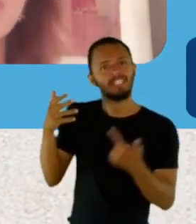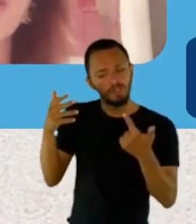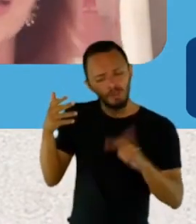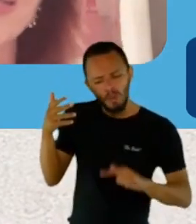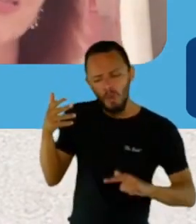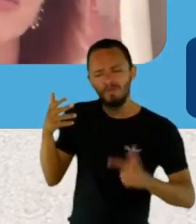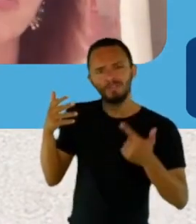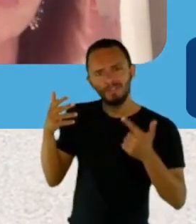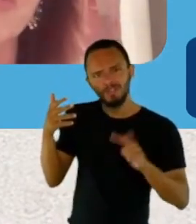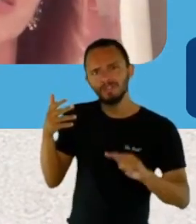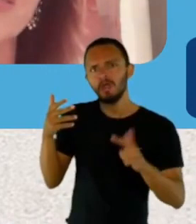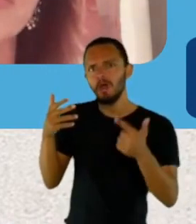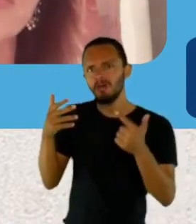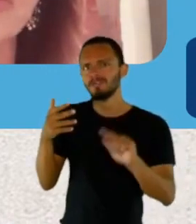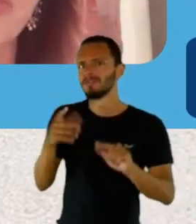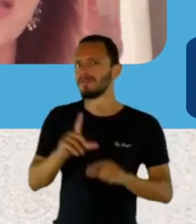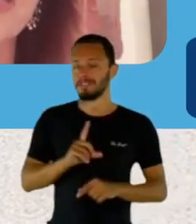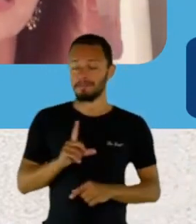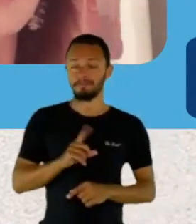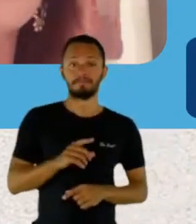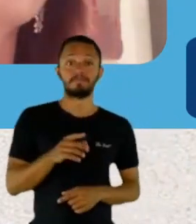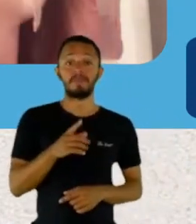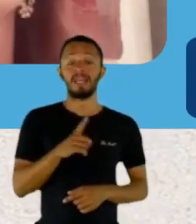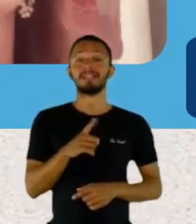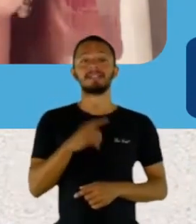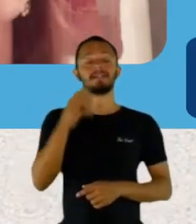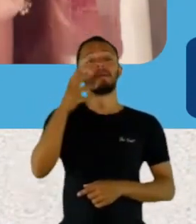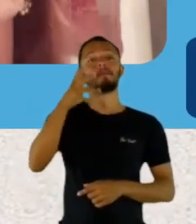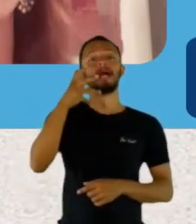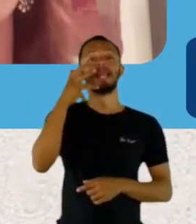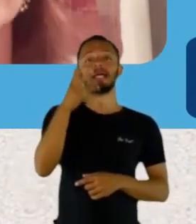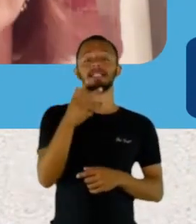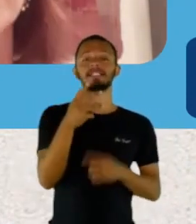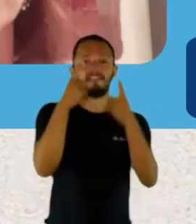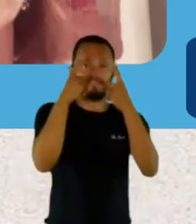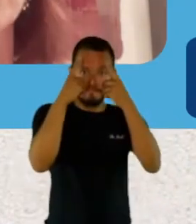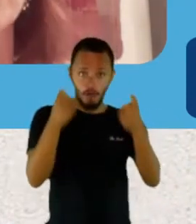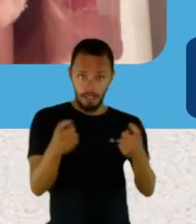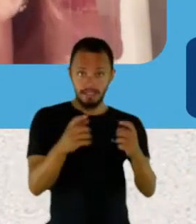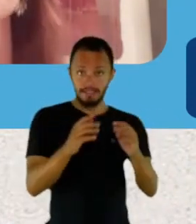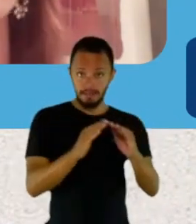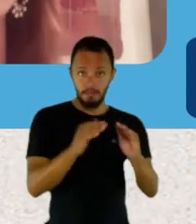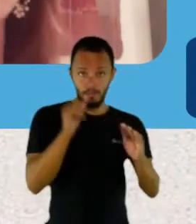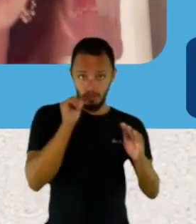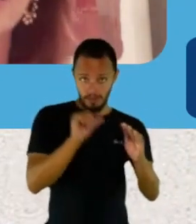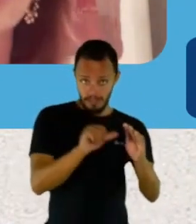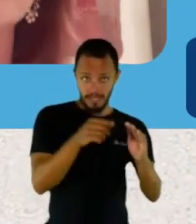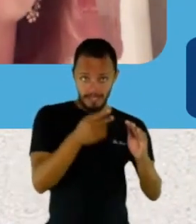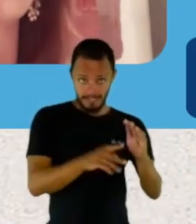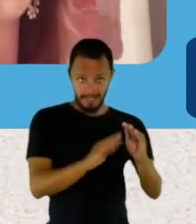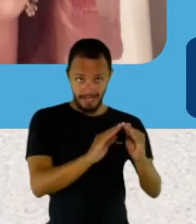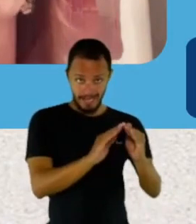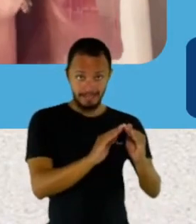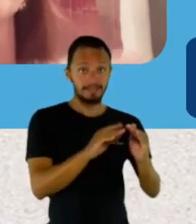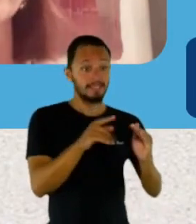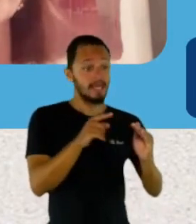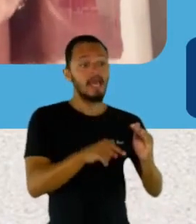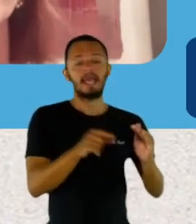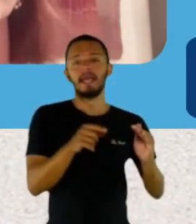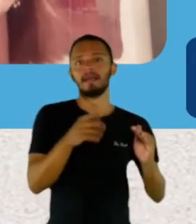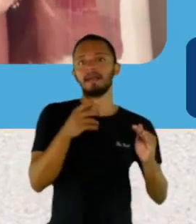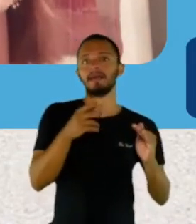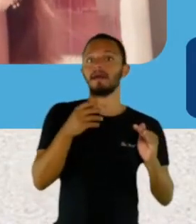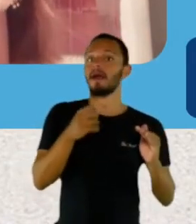ciclo de palestras sobre violência doméstica. Os casos são basicamente os mesmos. A minha mãe apanhava, aí meu